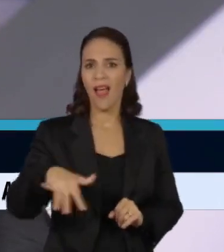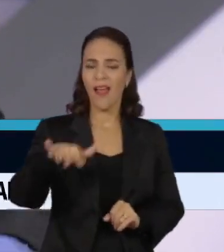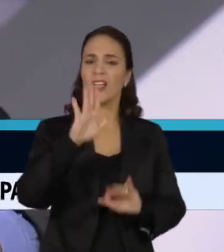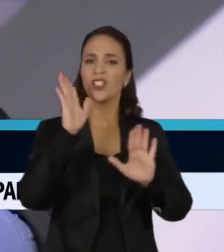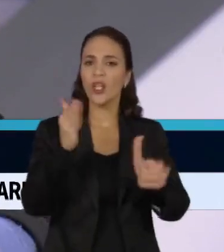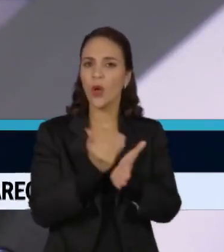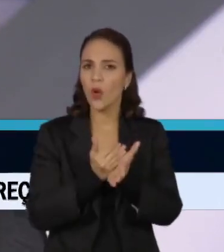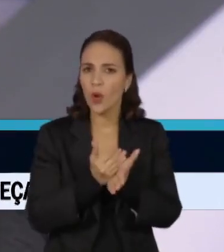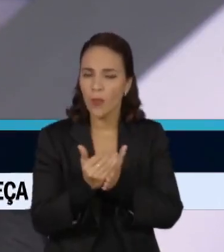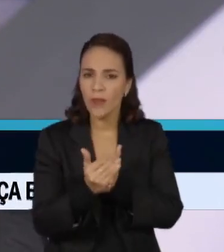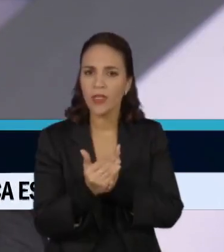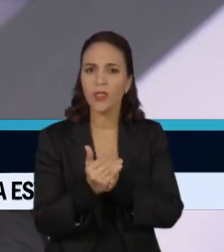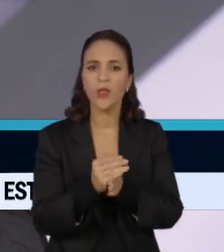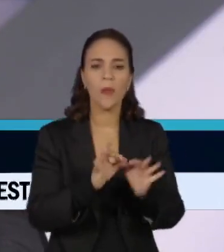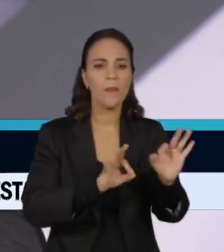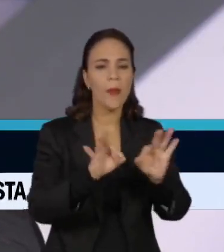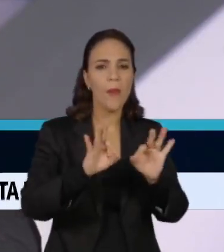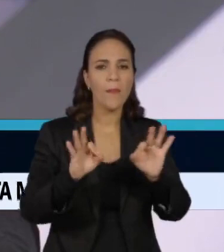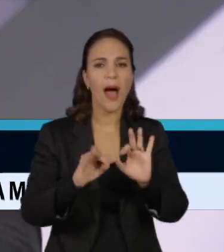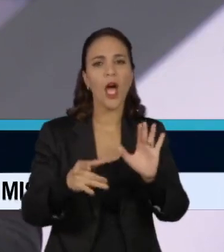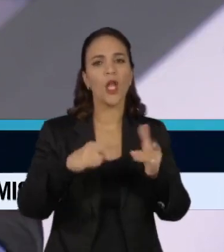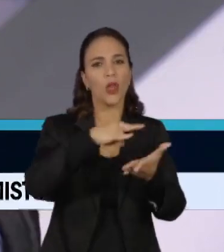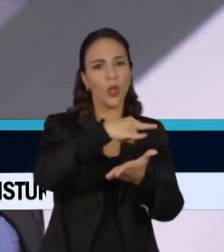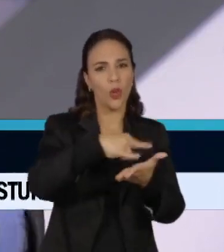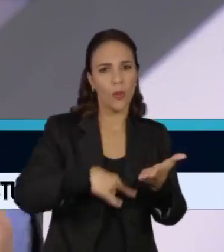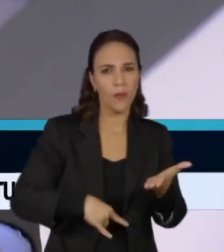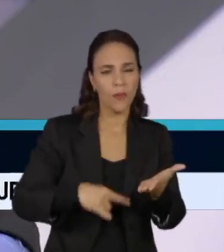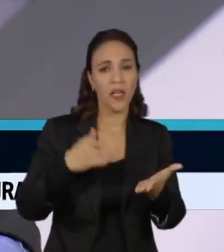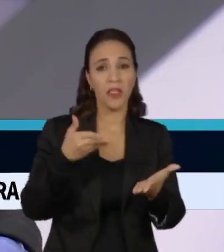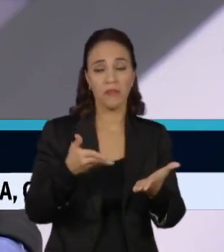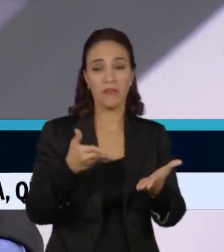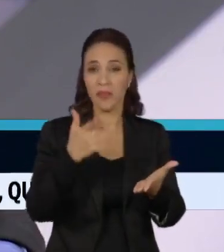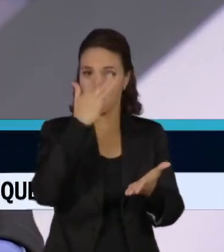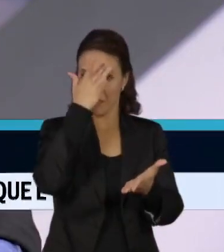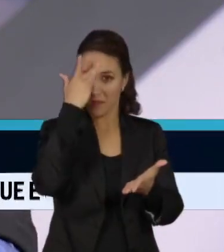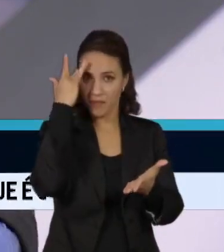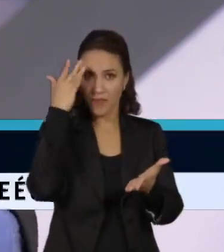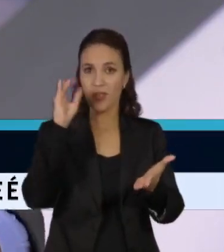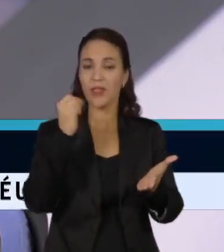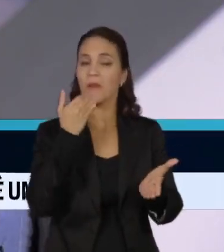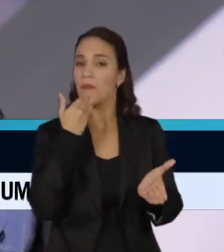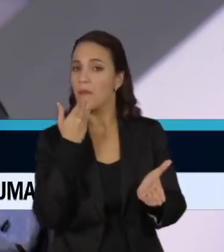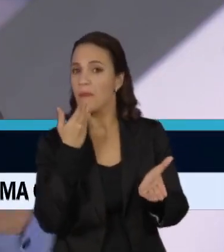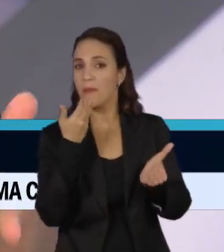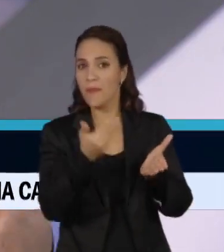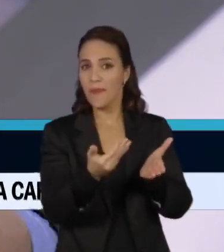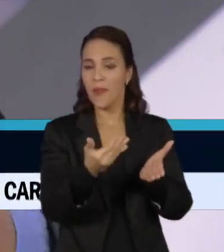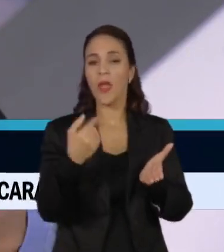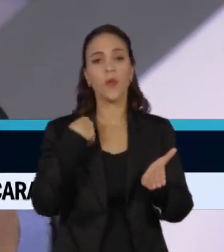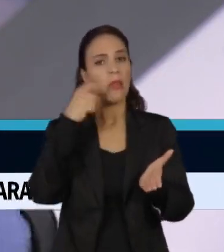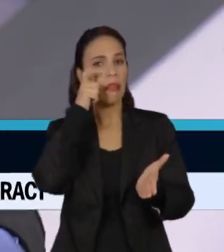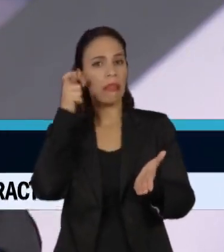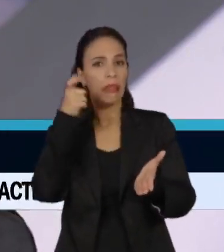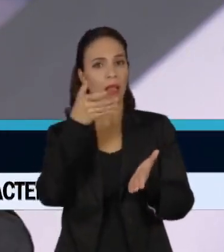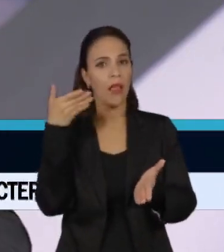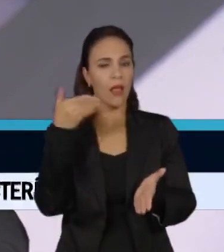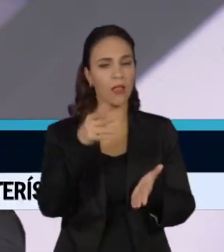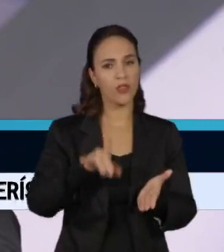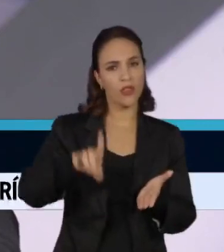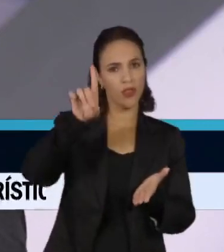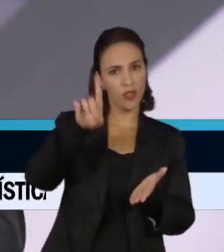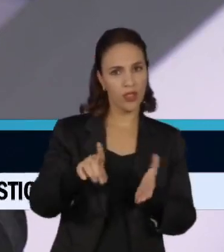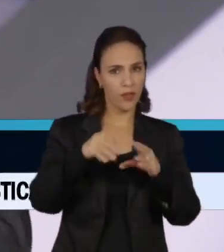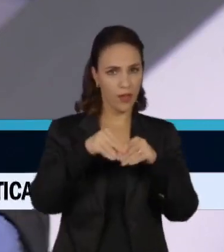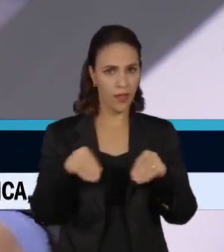num processo de formalização, de regularização, alguém que protocolar uma petição e dizer que tem um interesse ou que tem um direito sobre